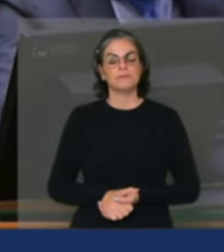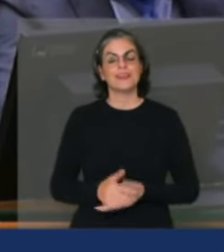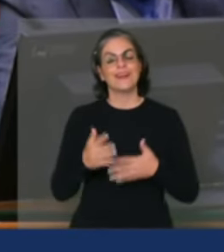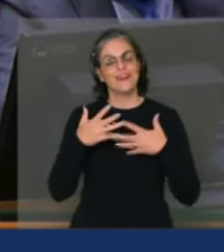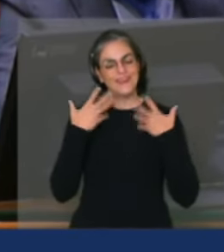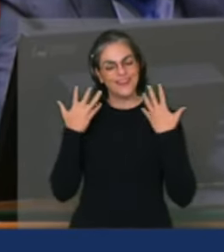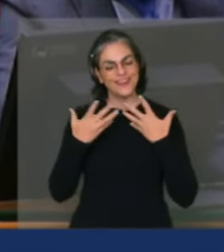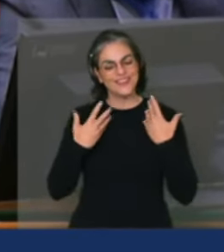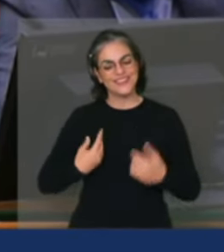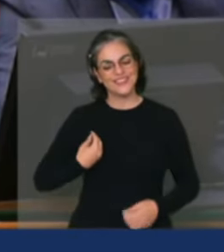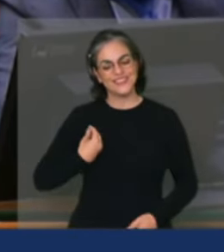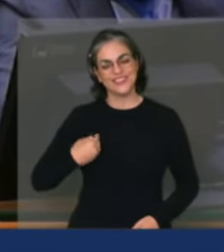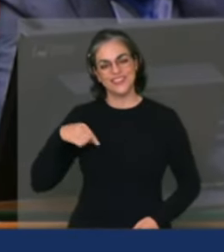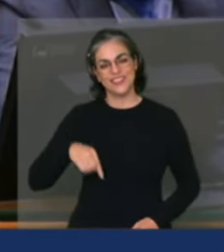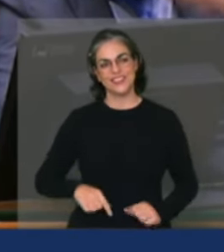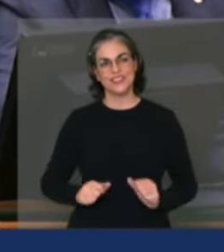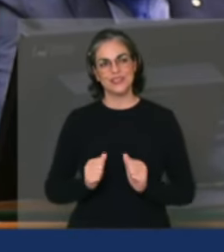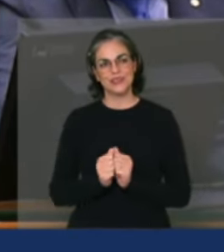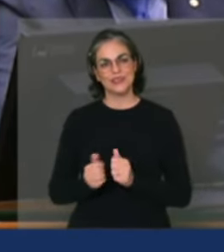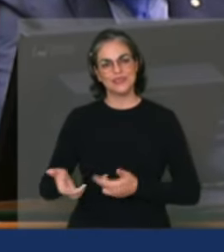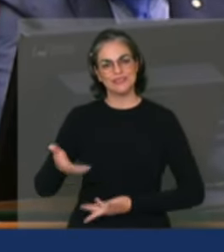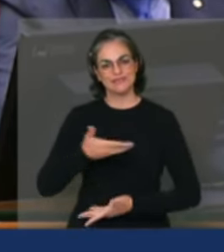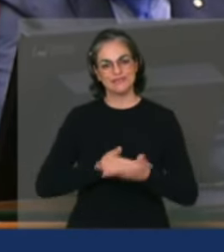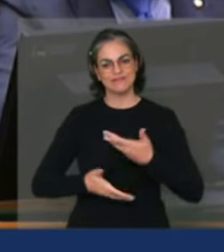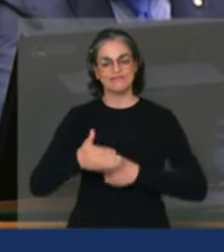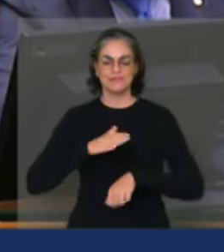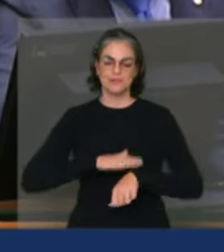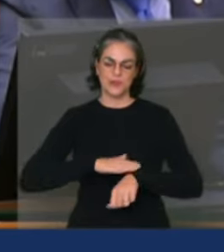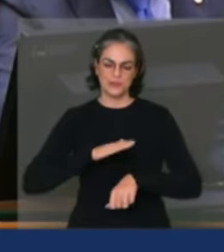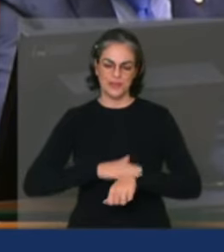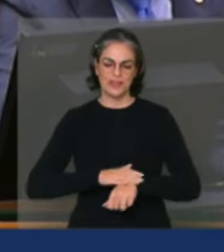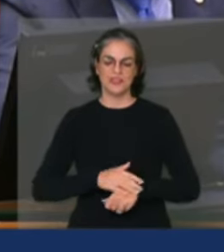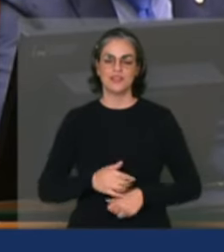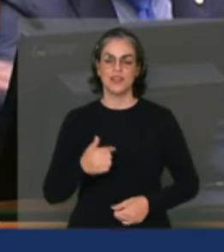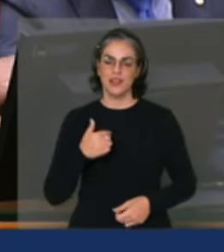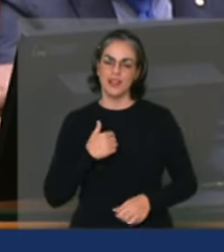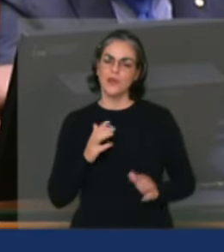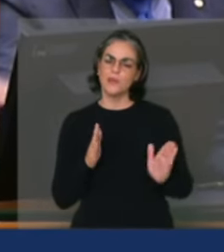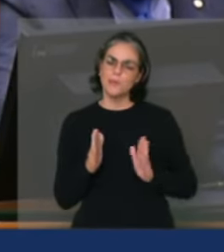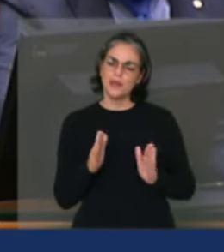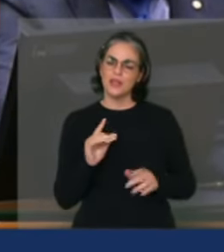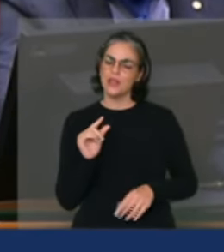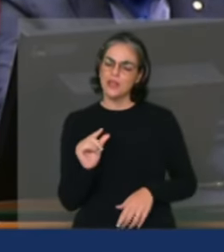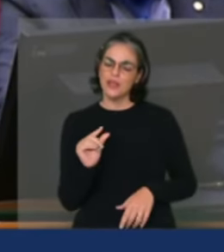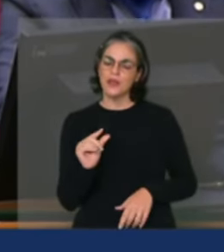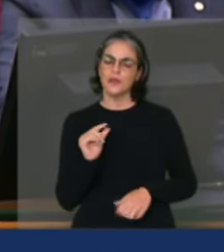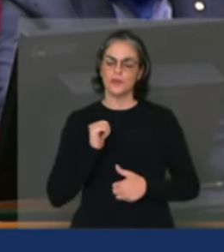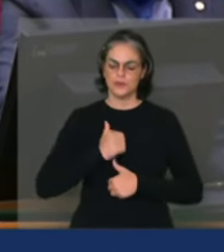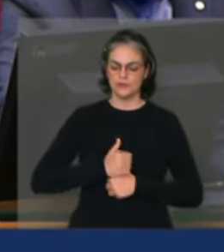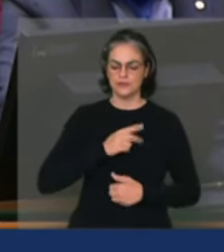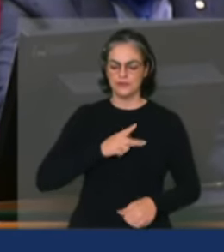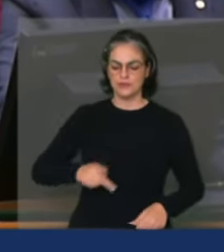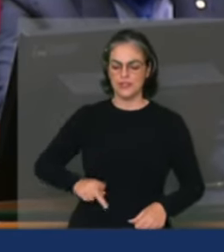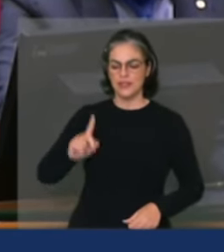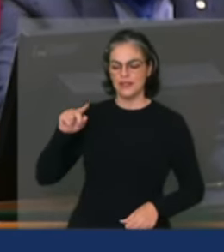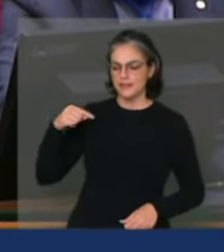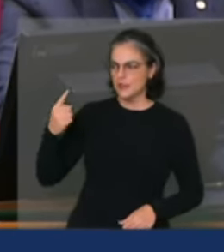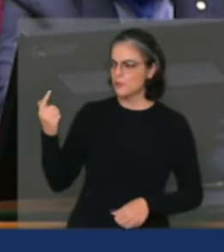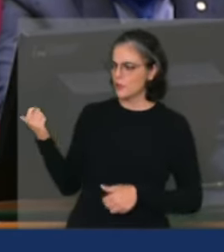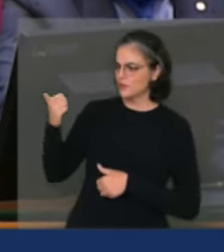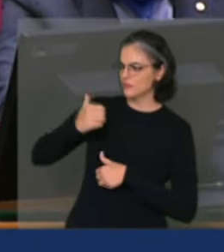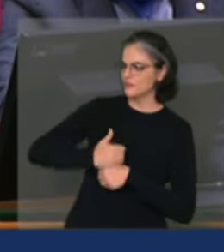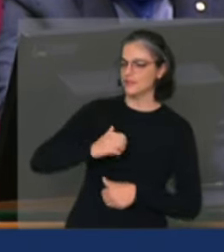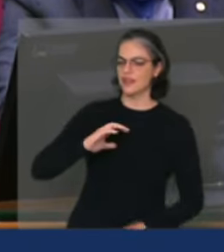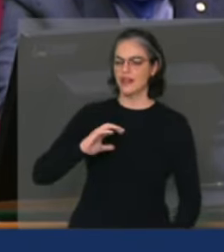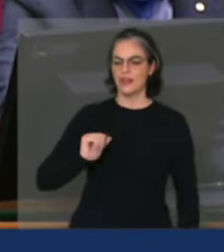aqui compartilhando esse período. Vou presidir por um tempo, depois o colega Carlos Veras também fará aqui a coordenação.